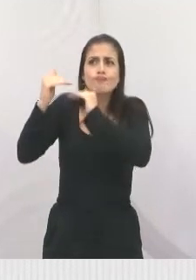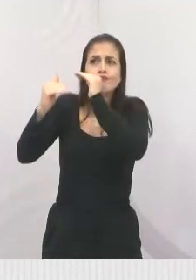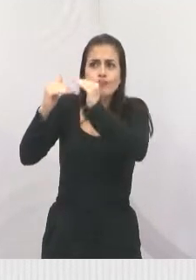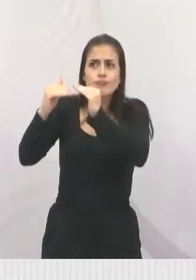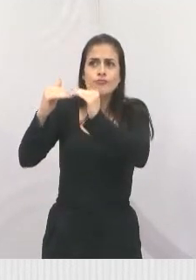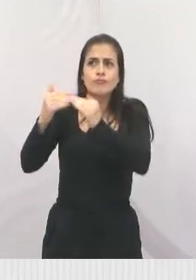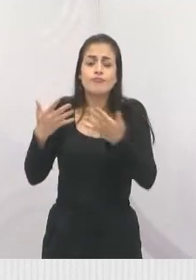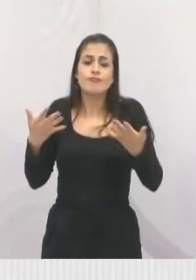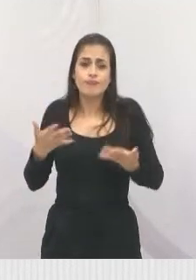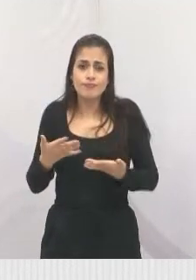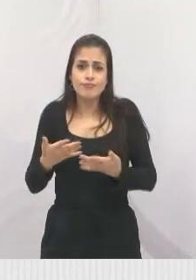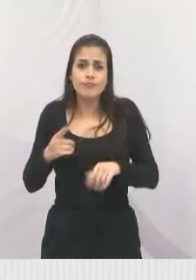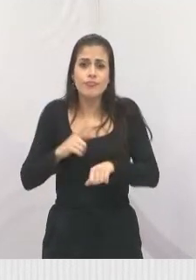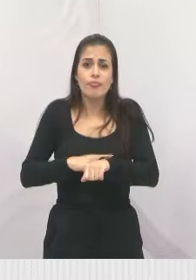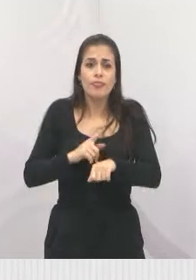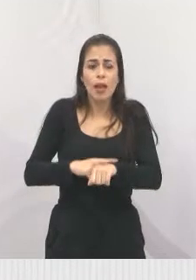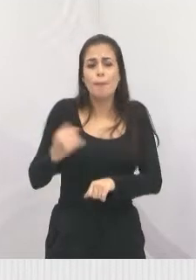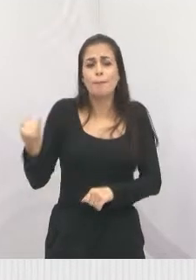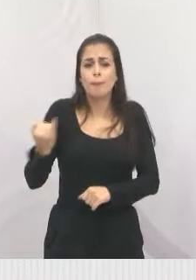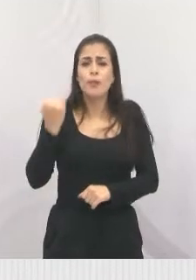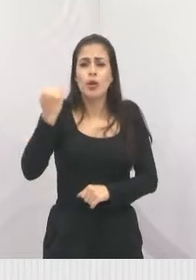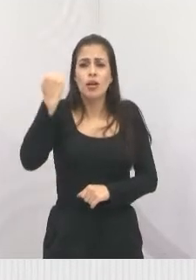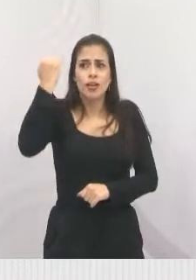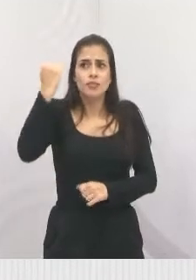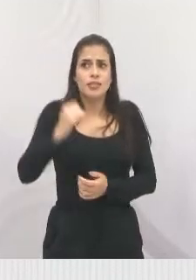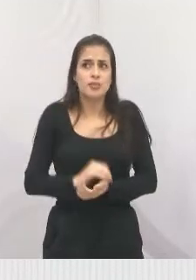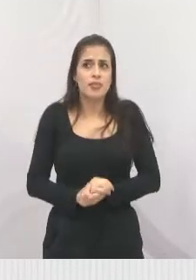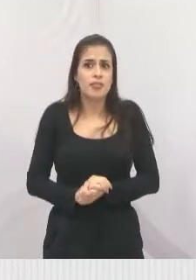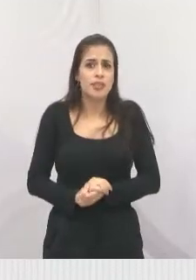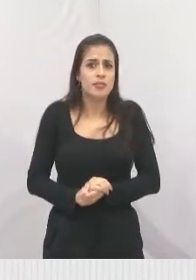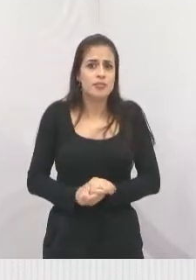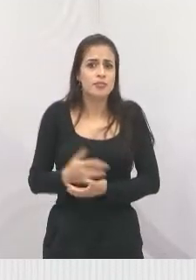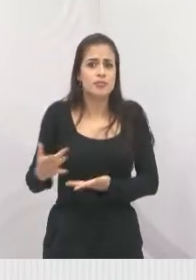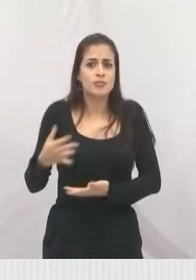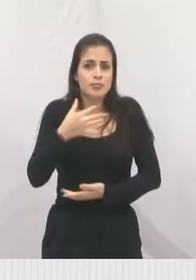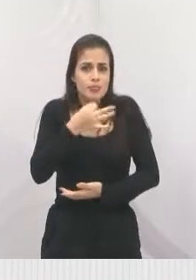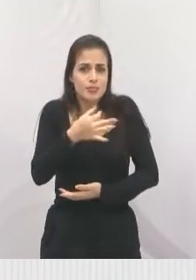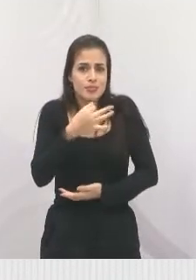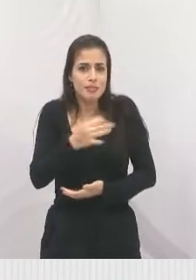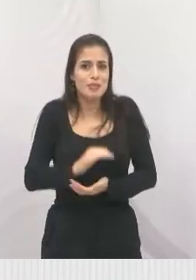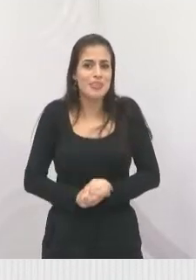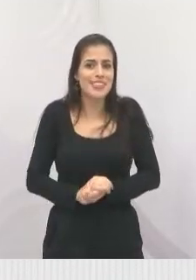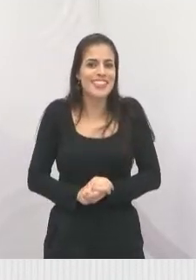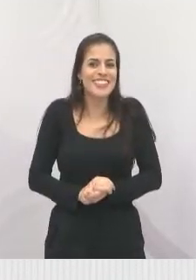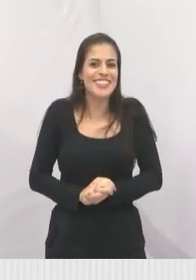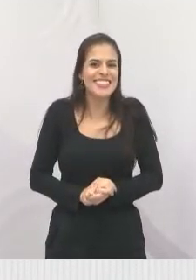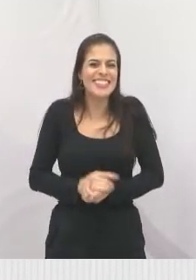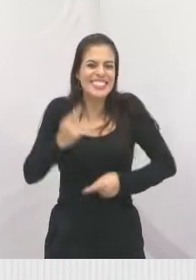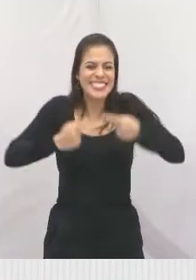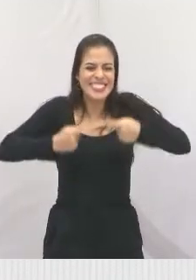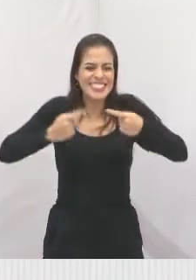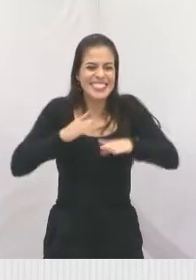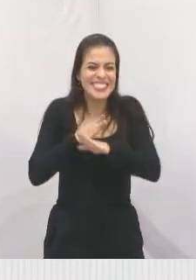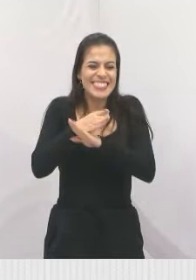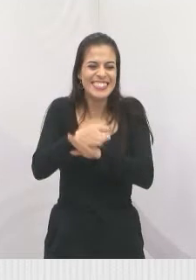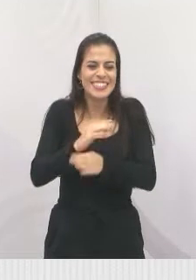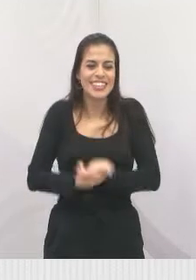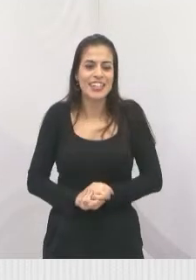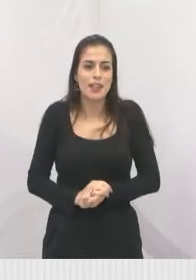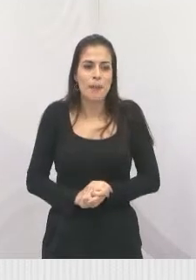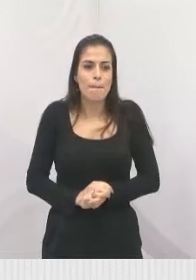E este é um momento muito importante para que você coloque a sua sugestão, participe deste debate, dê a sua opinião,